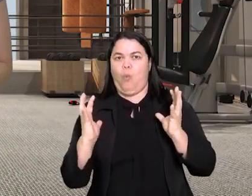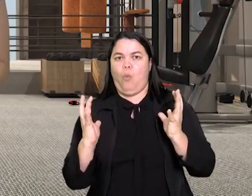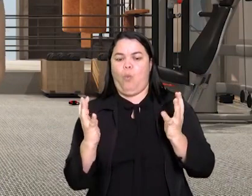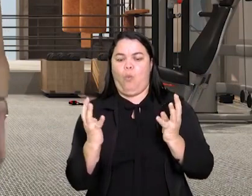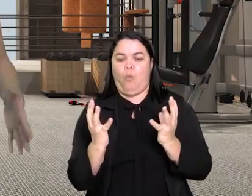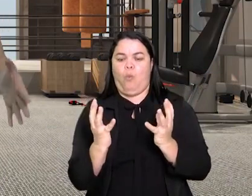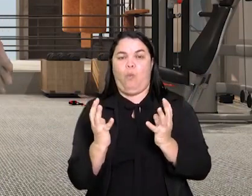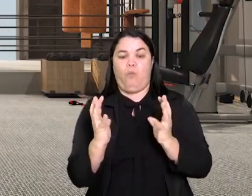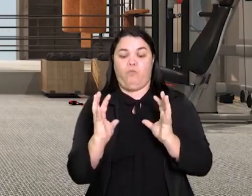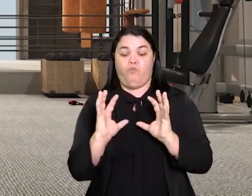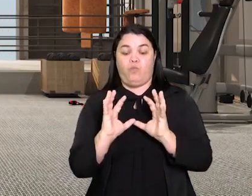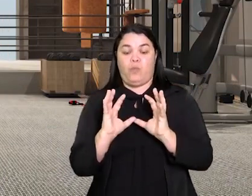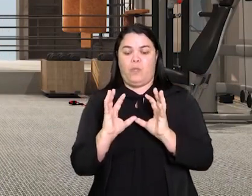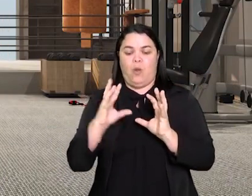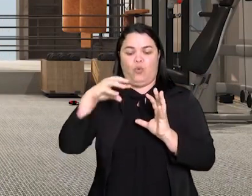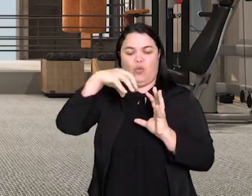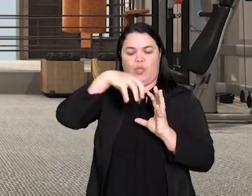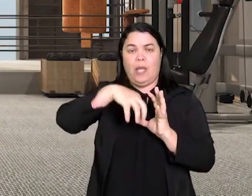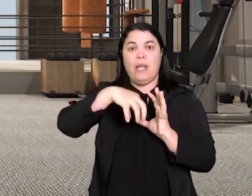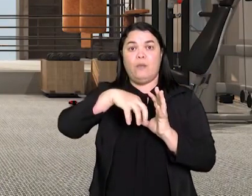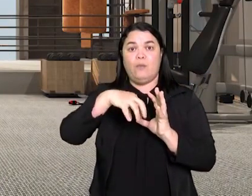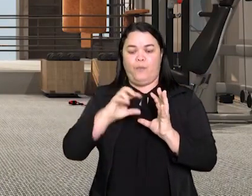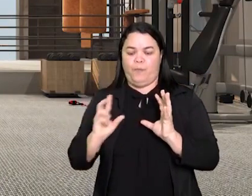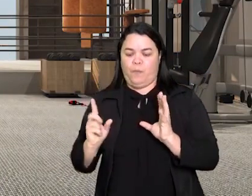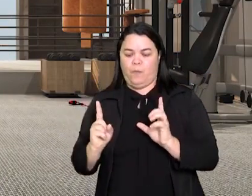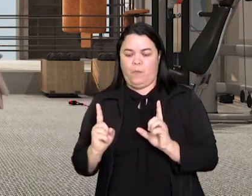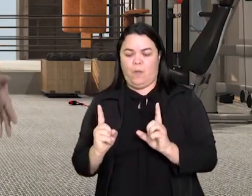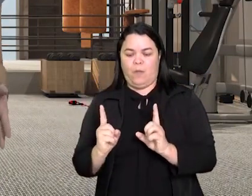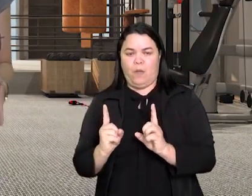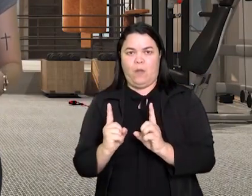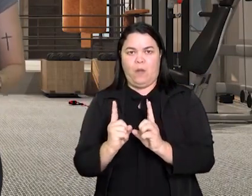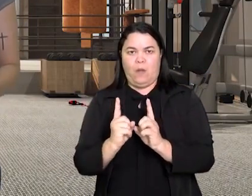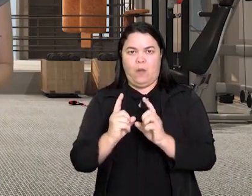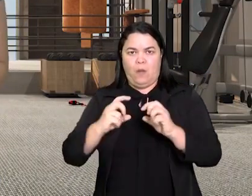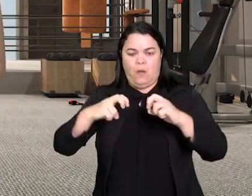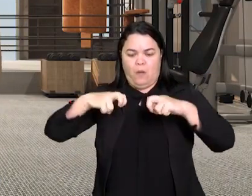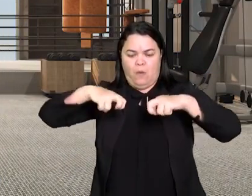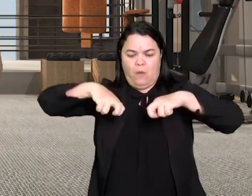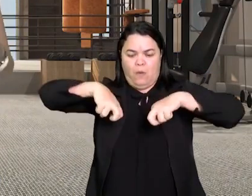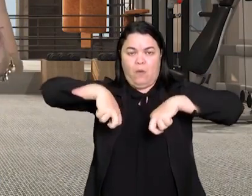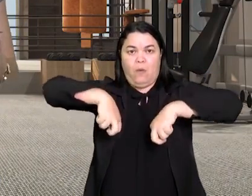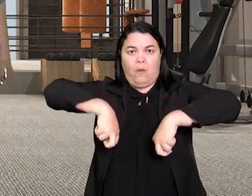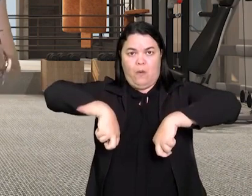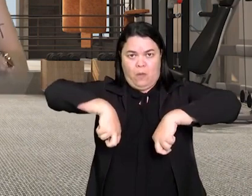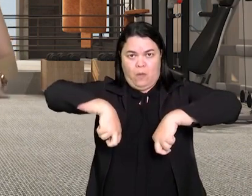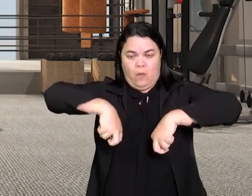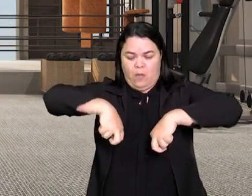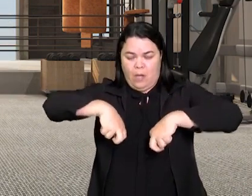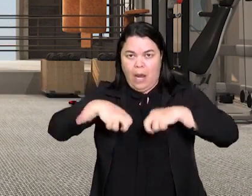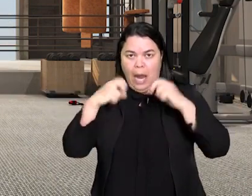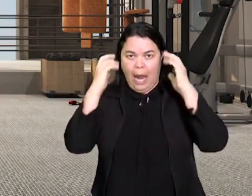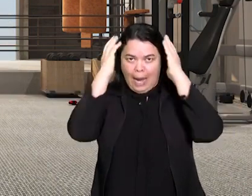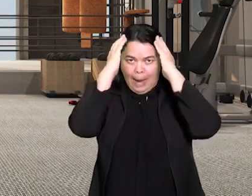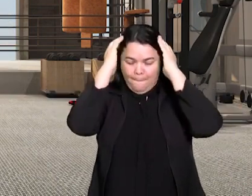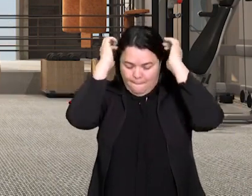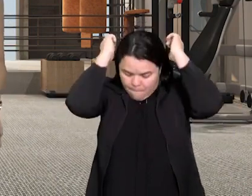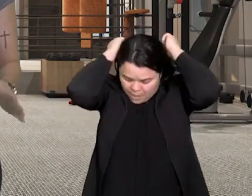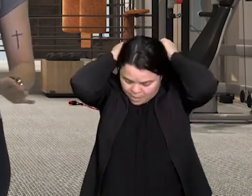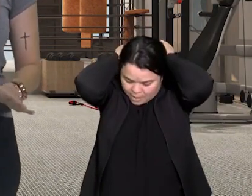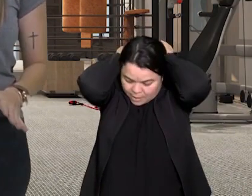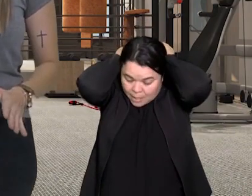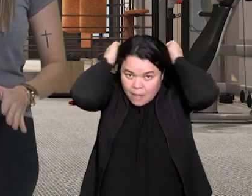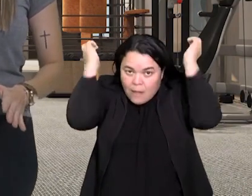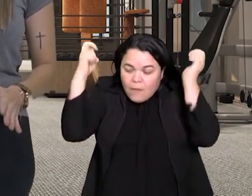guerreiros para irem ao meio desse círculo. Eles se posicionam de joelhos, com a cabeça entre os braços